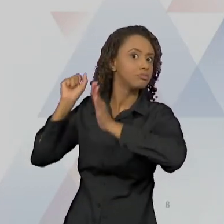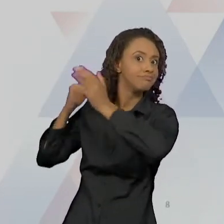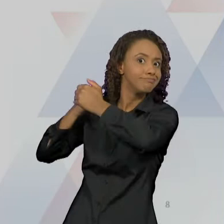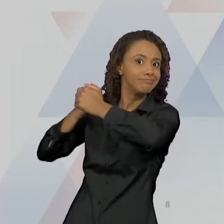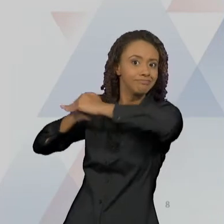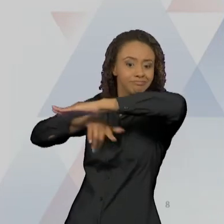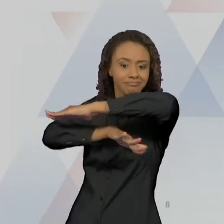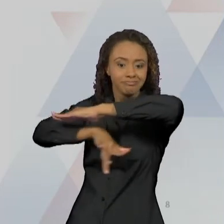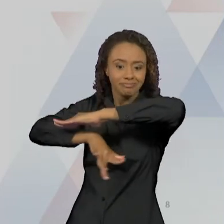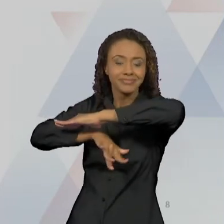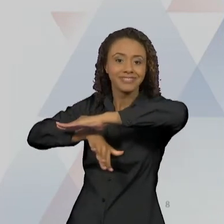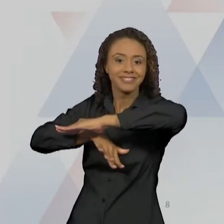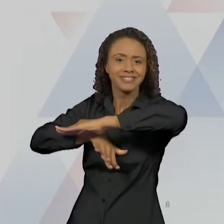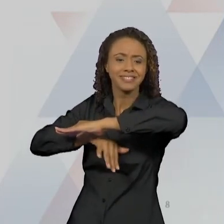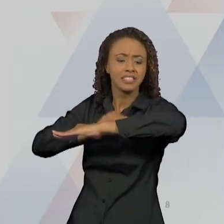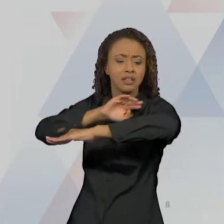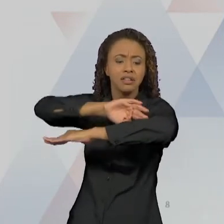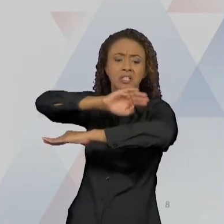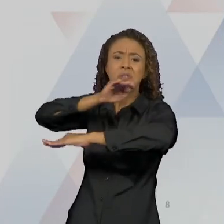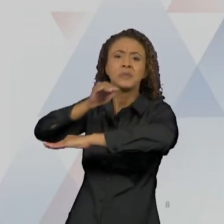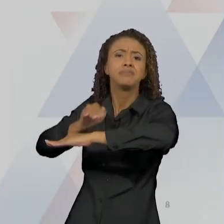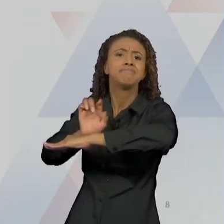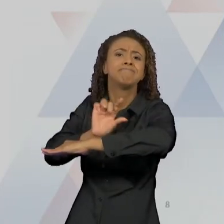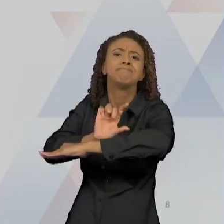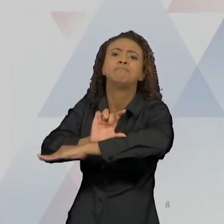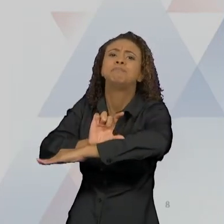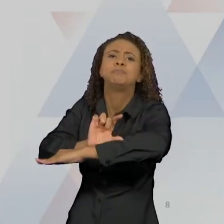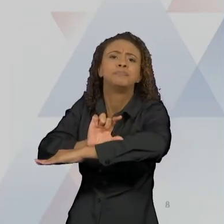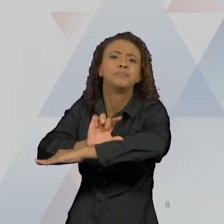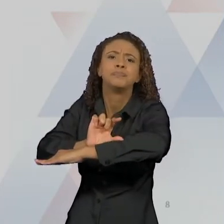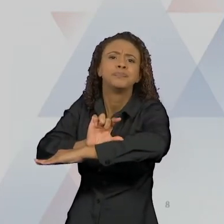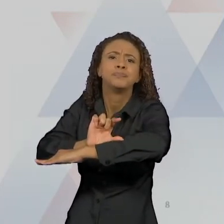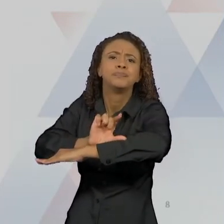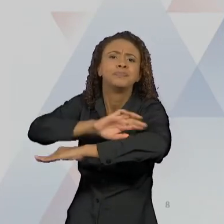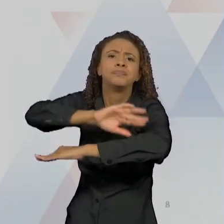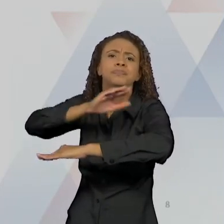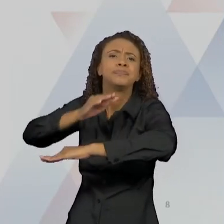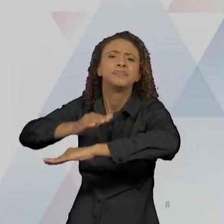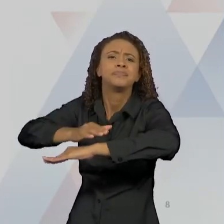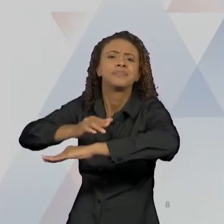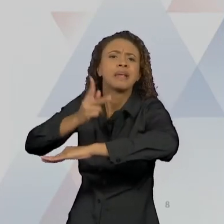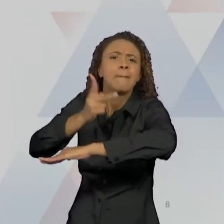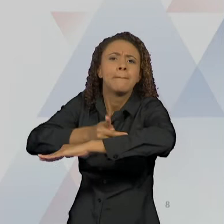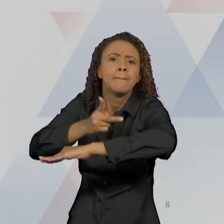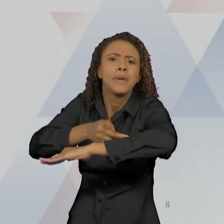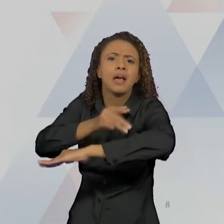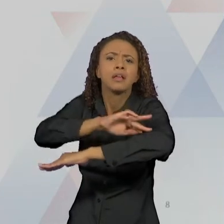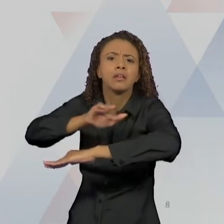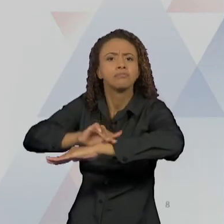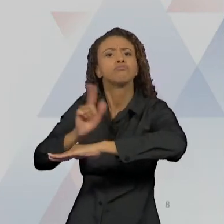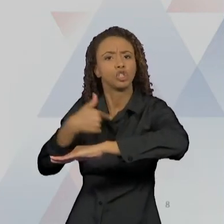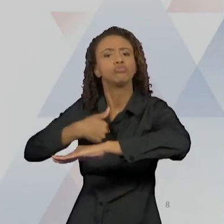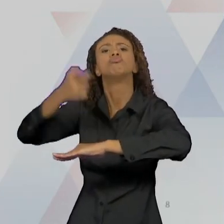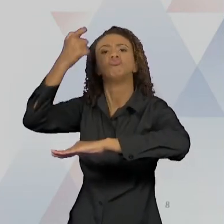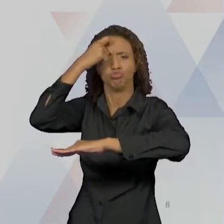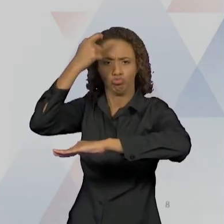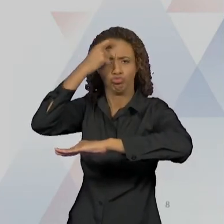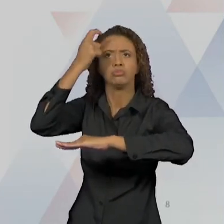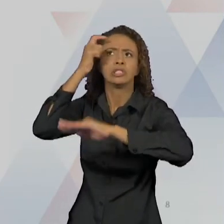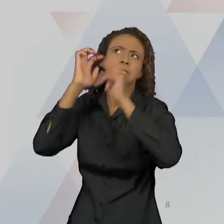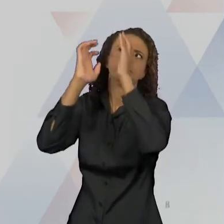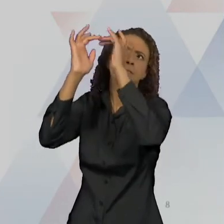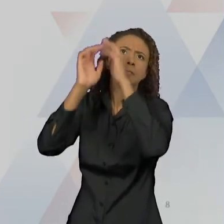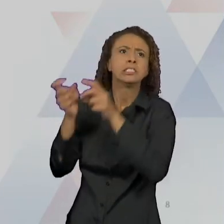E olha a pontinha do iceberg, seria as nossas ações conscientes, raciocínios,